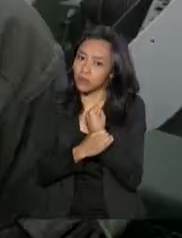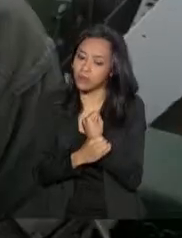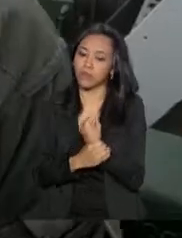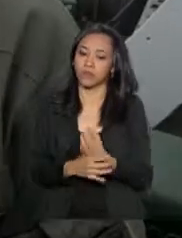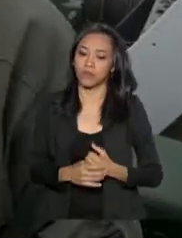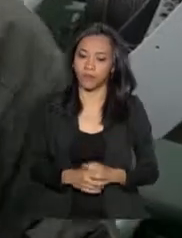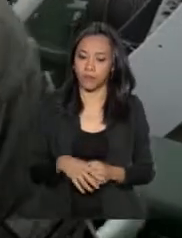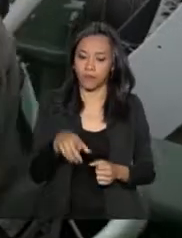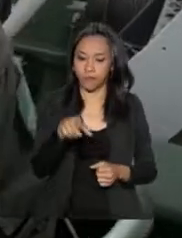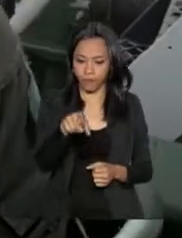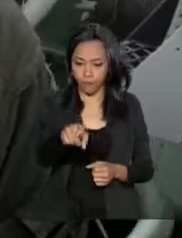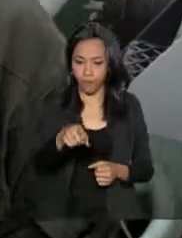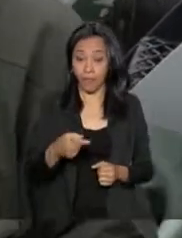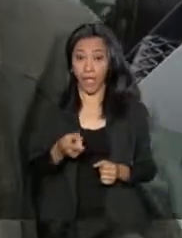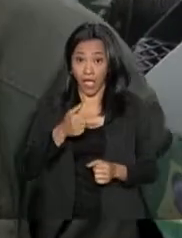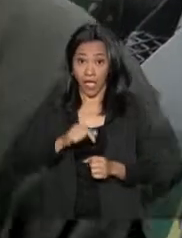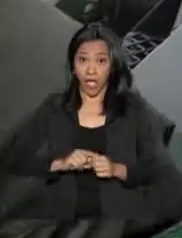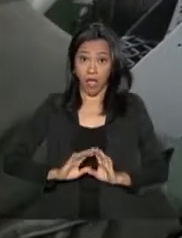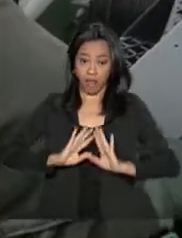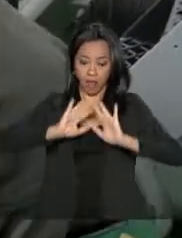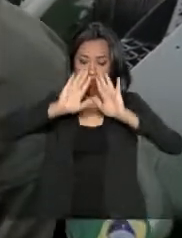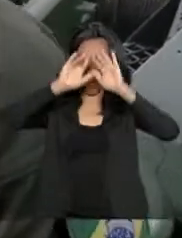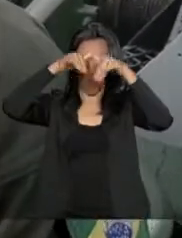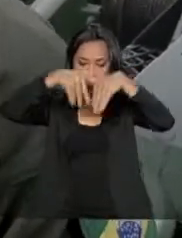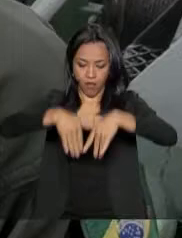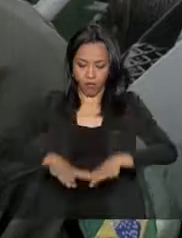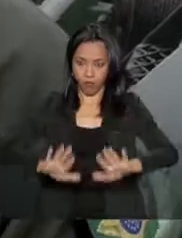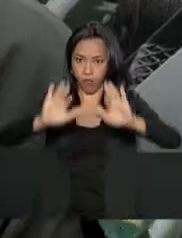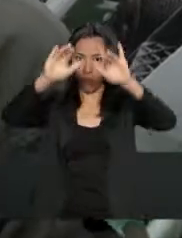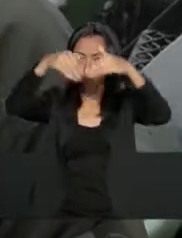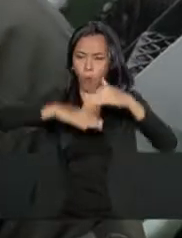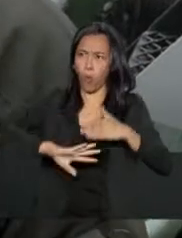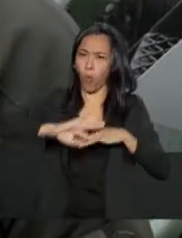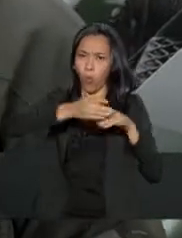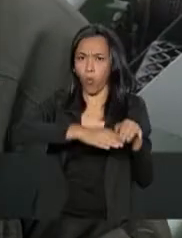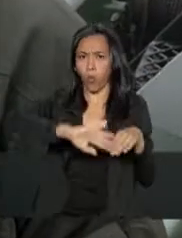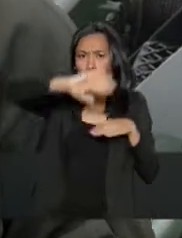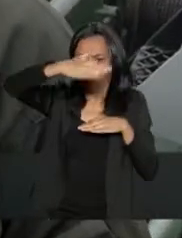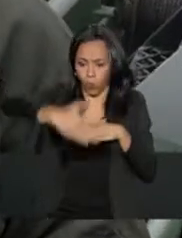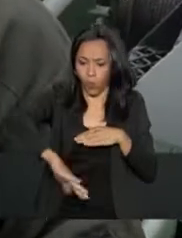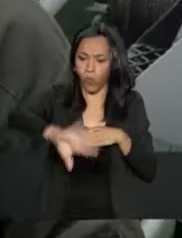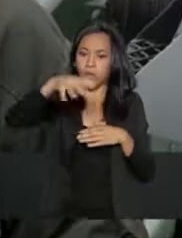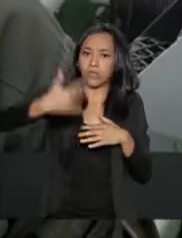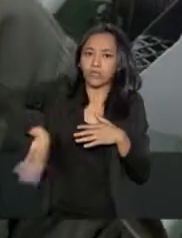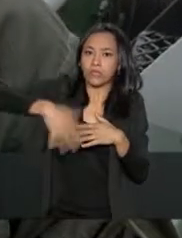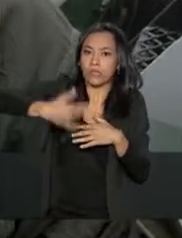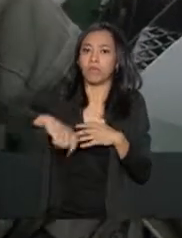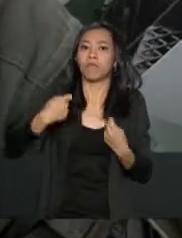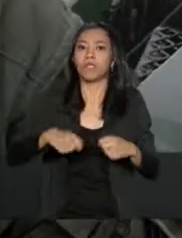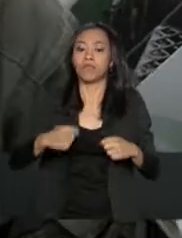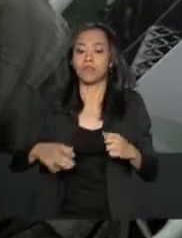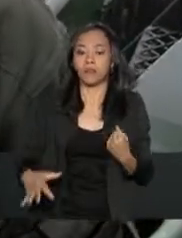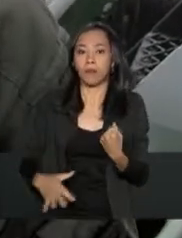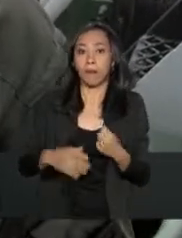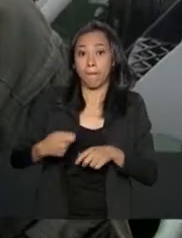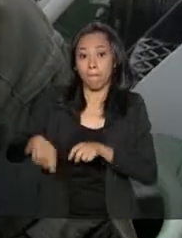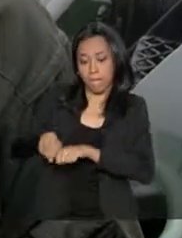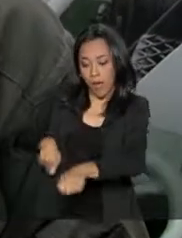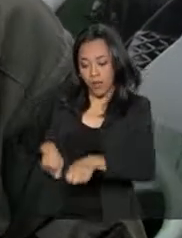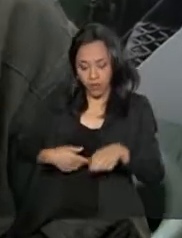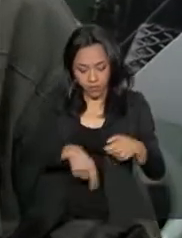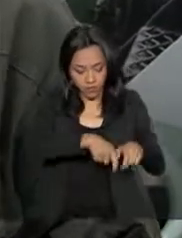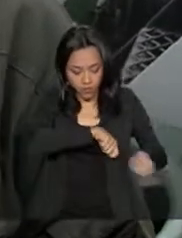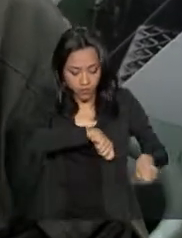a altura das ondas é muito grande, às vezes até varre o convés, se faz necessário uma forte amarração, uma dobrada de